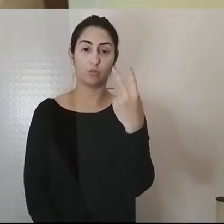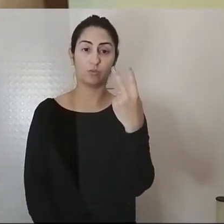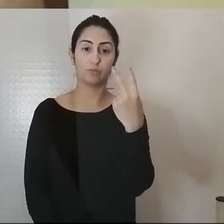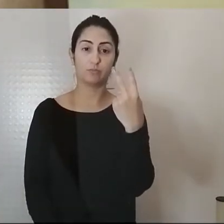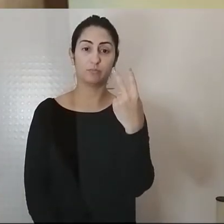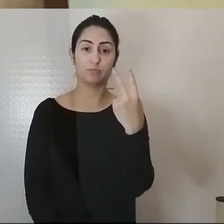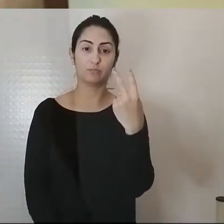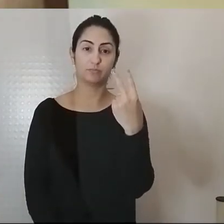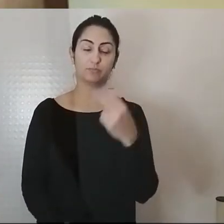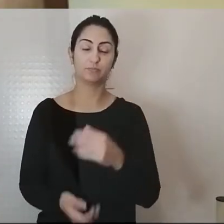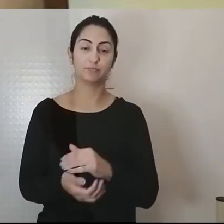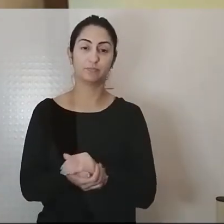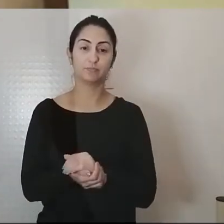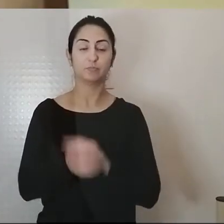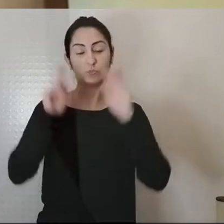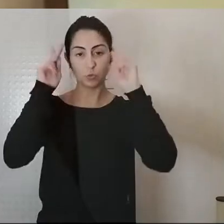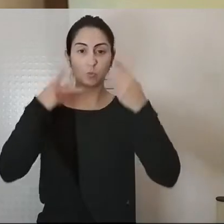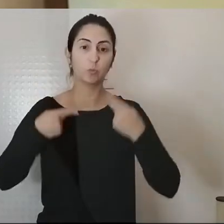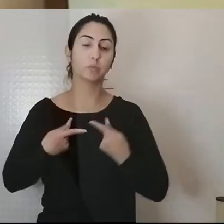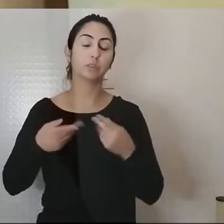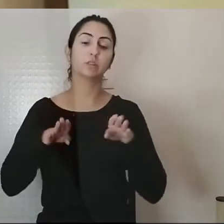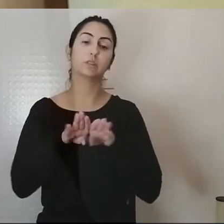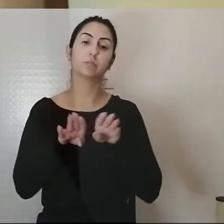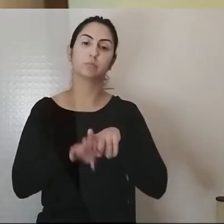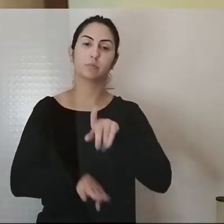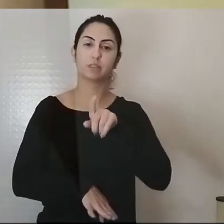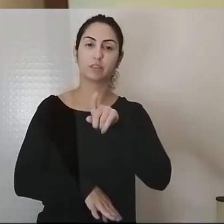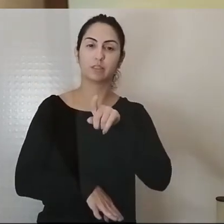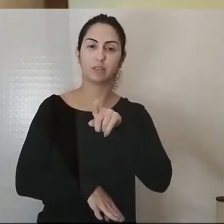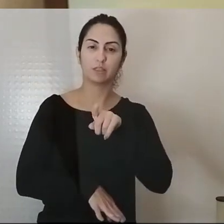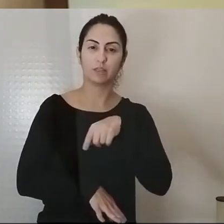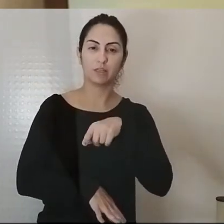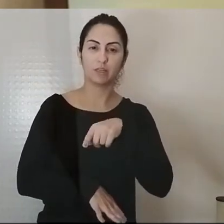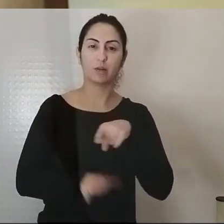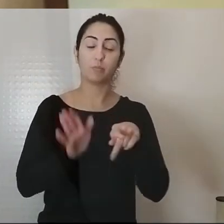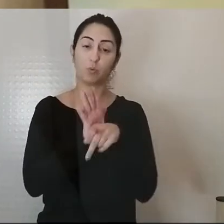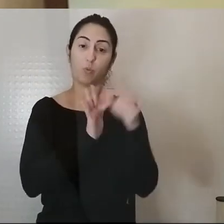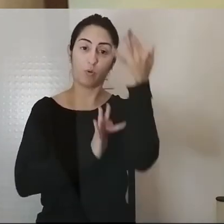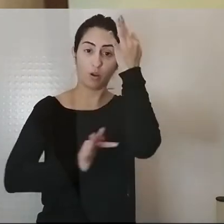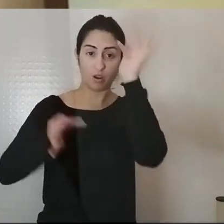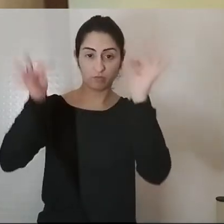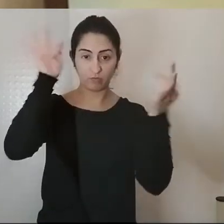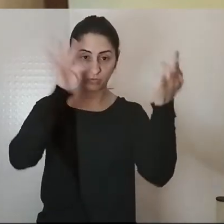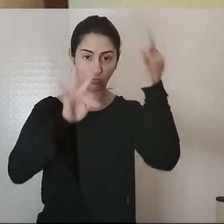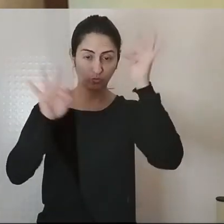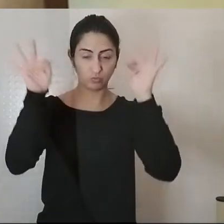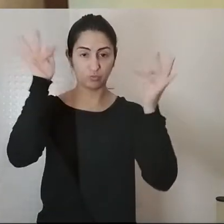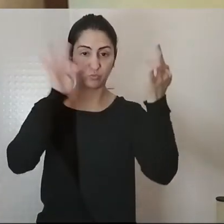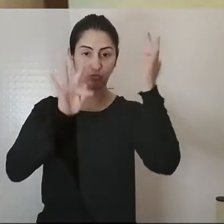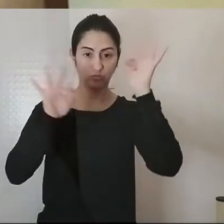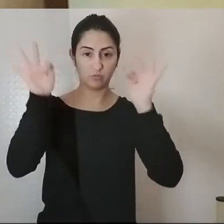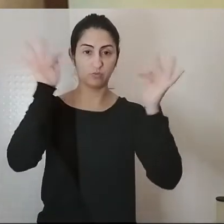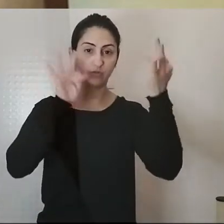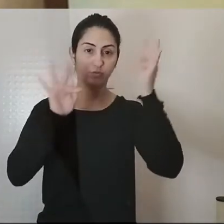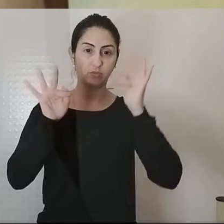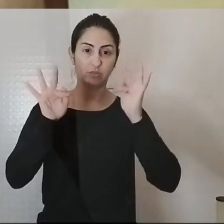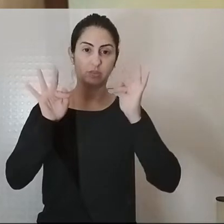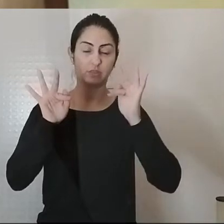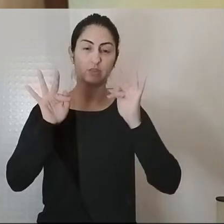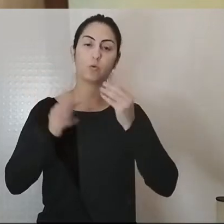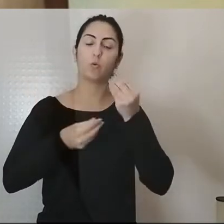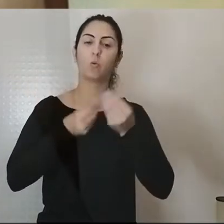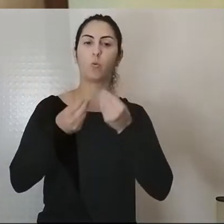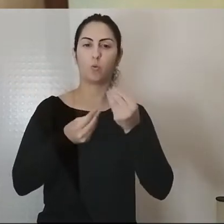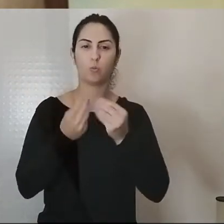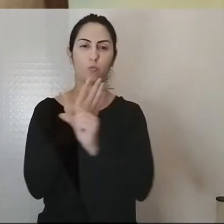também que são inerentes ao Ubuntu, à filosofia Ubuntu, conforme refere o